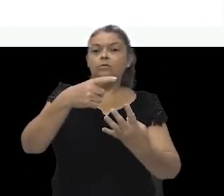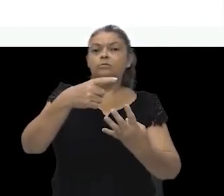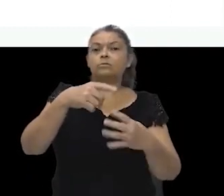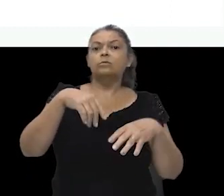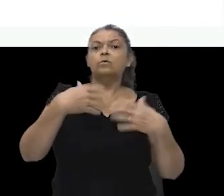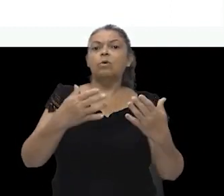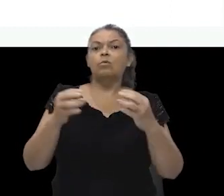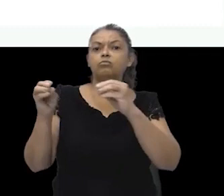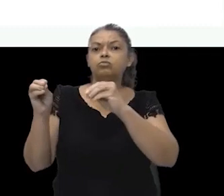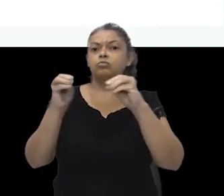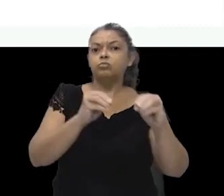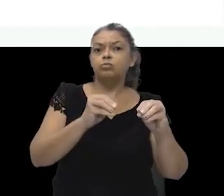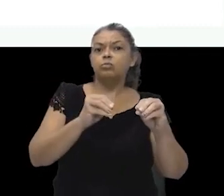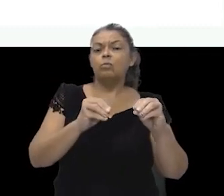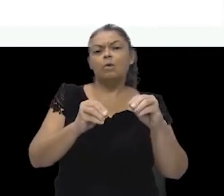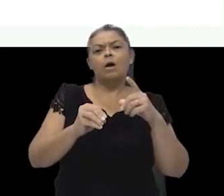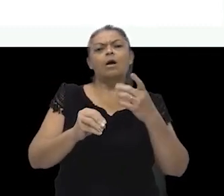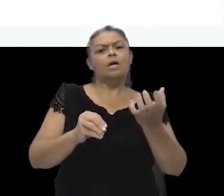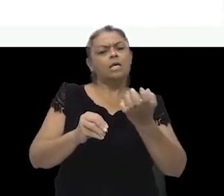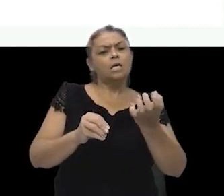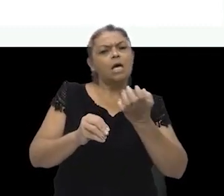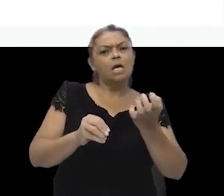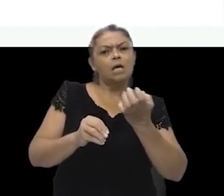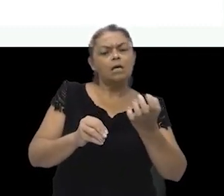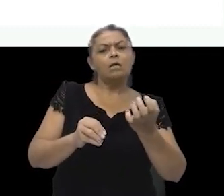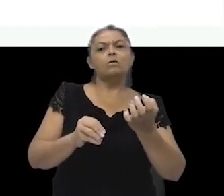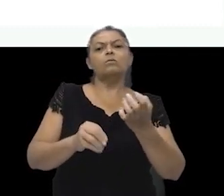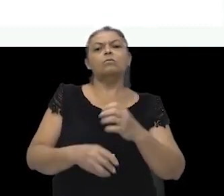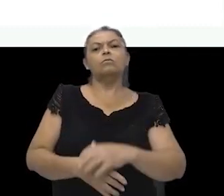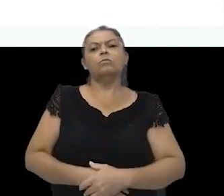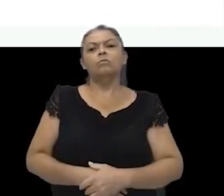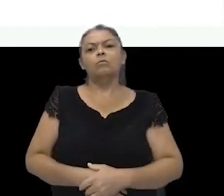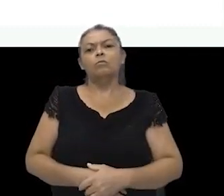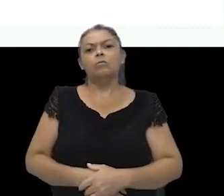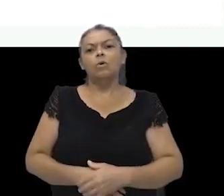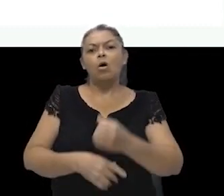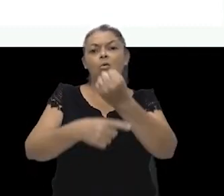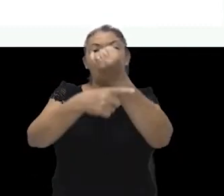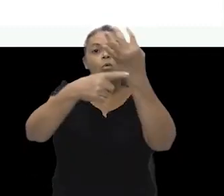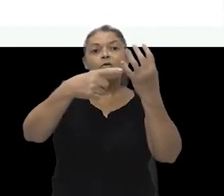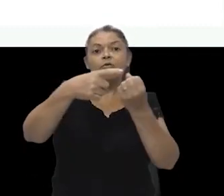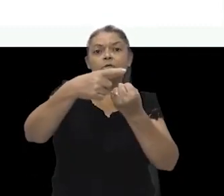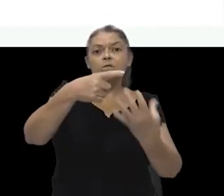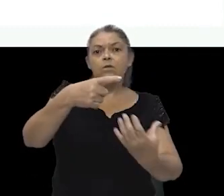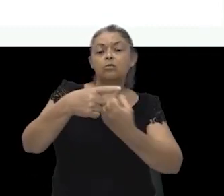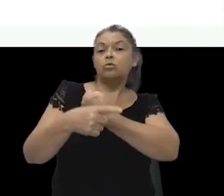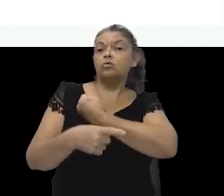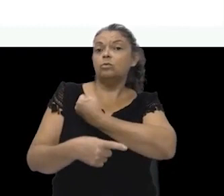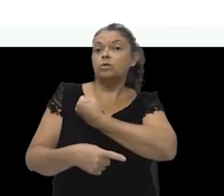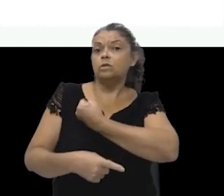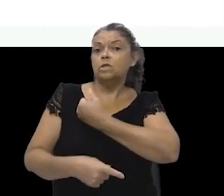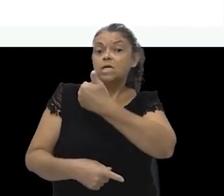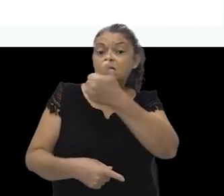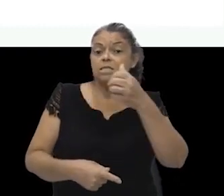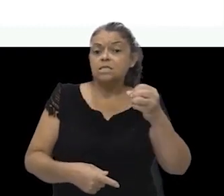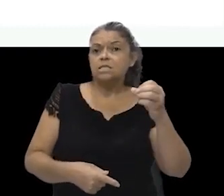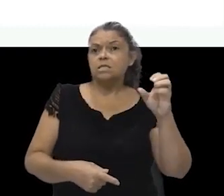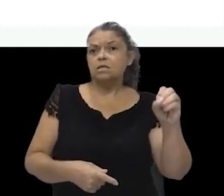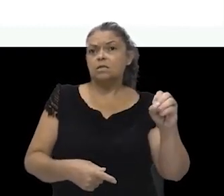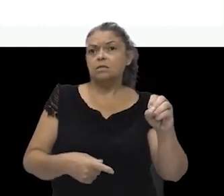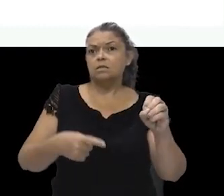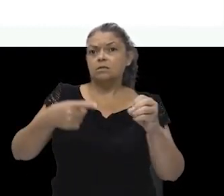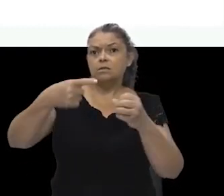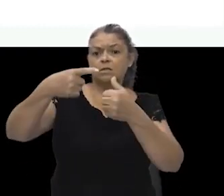Mas eu quero uma fração equivalente a 1 quarto, cujo denominador seja 100. Danda,